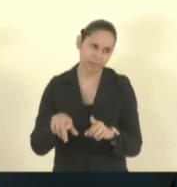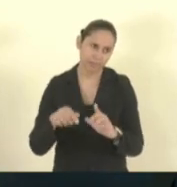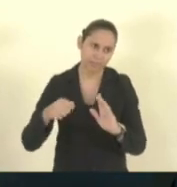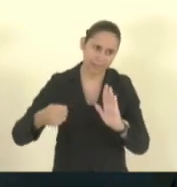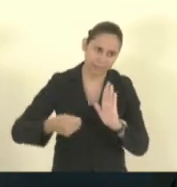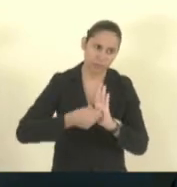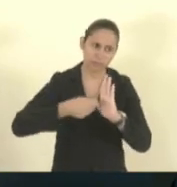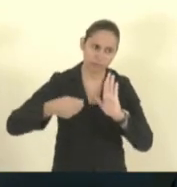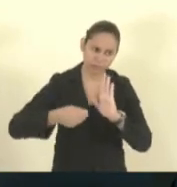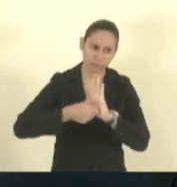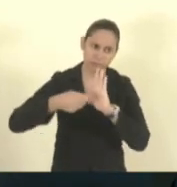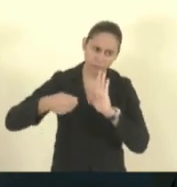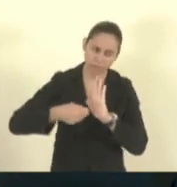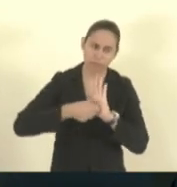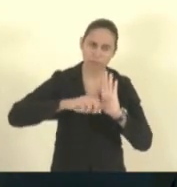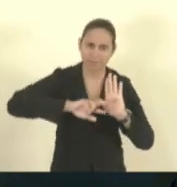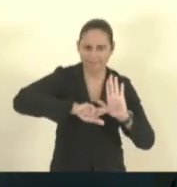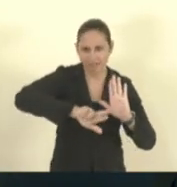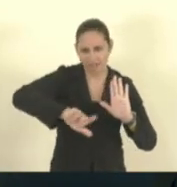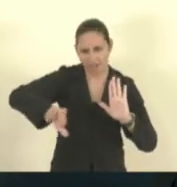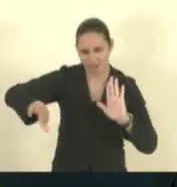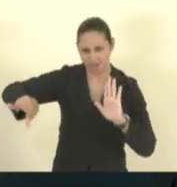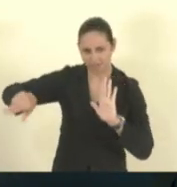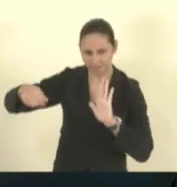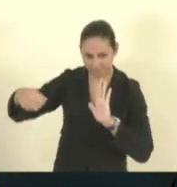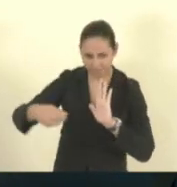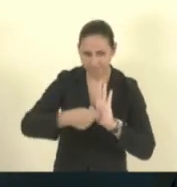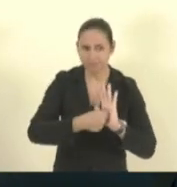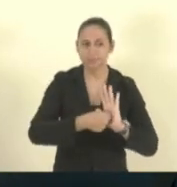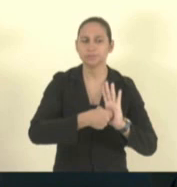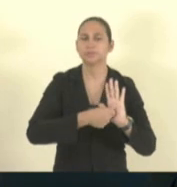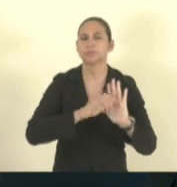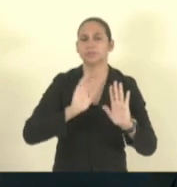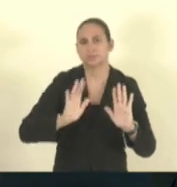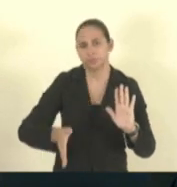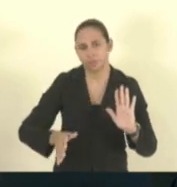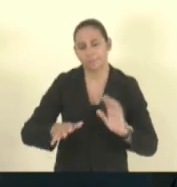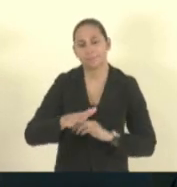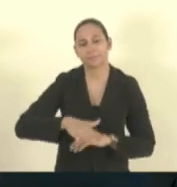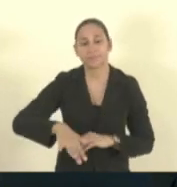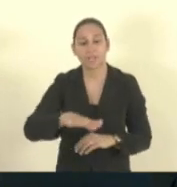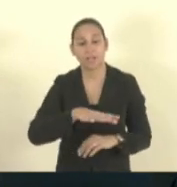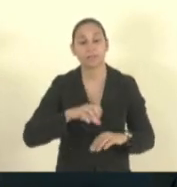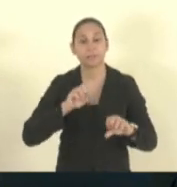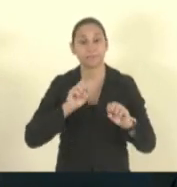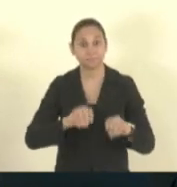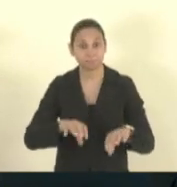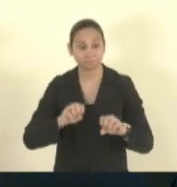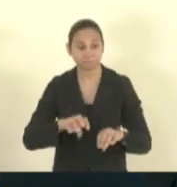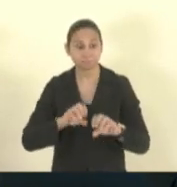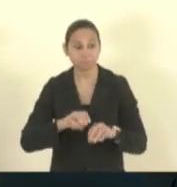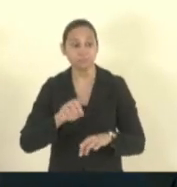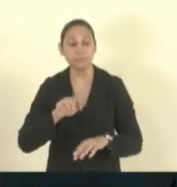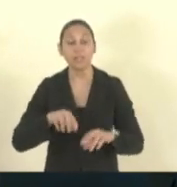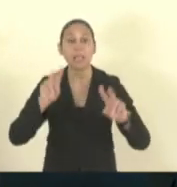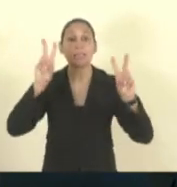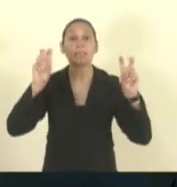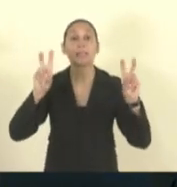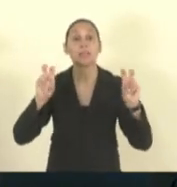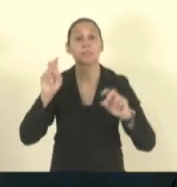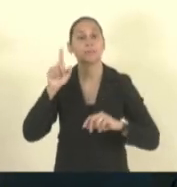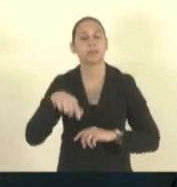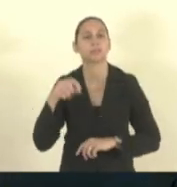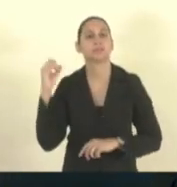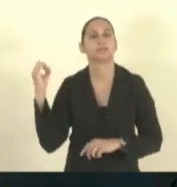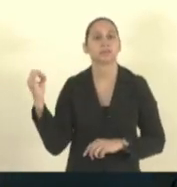recebe a gente sabe que já vem acompanhando a educação há algum tempo e sei que essa questão é realmente um